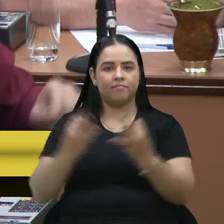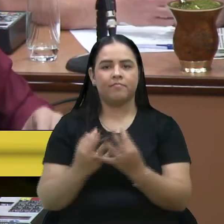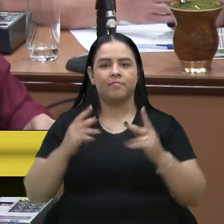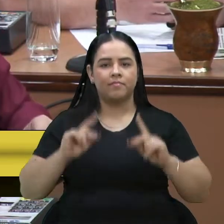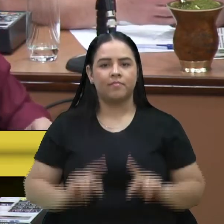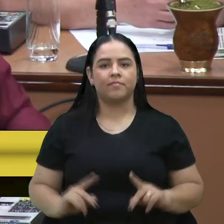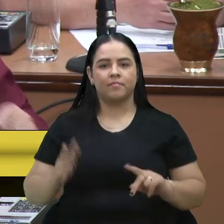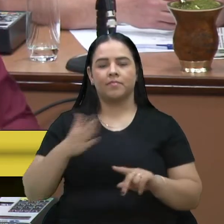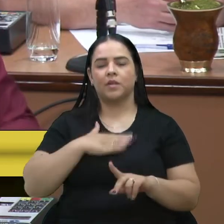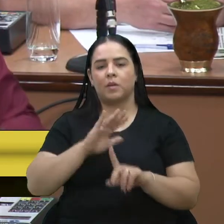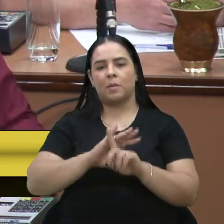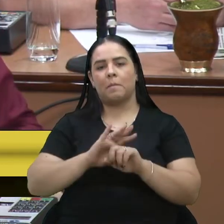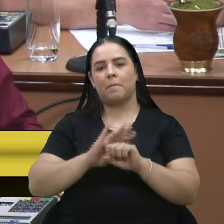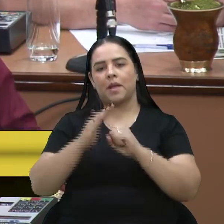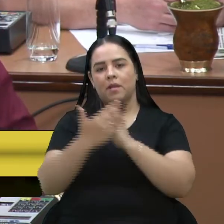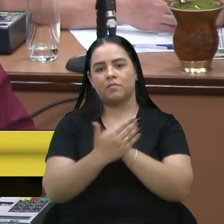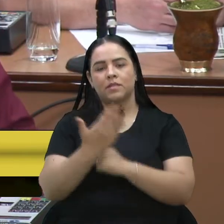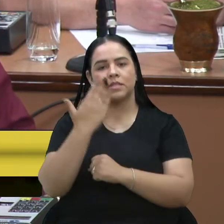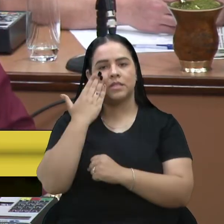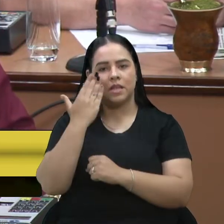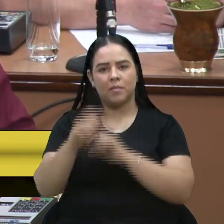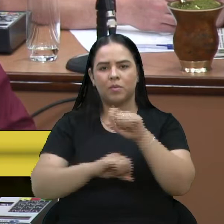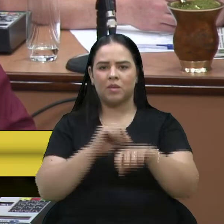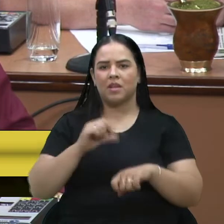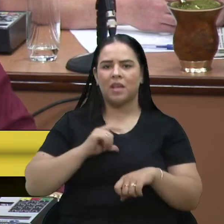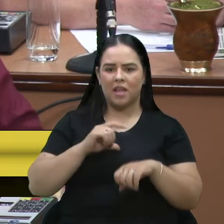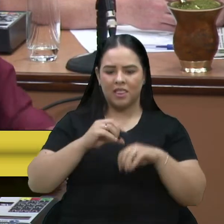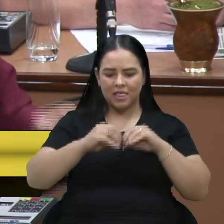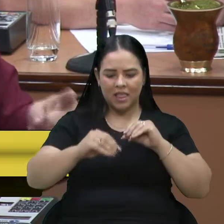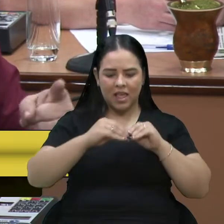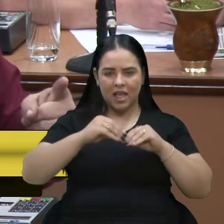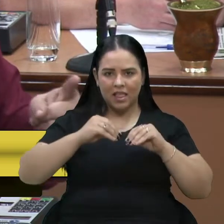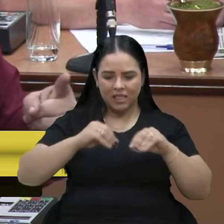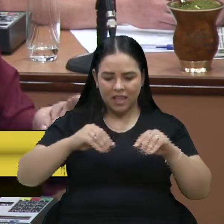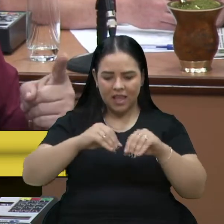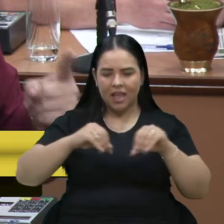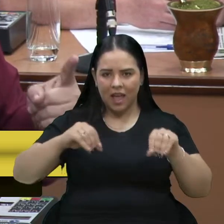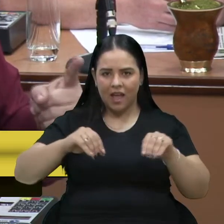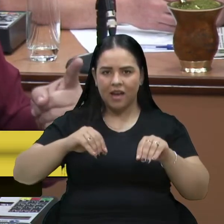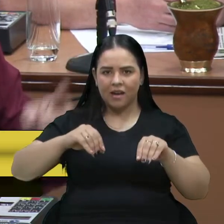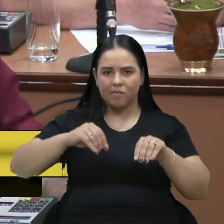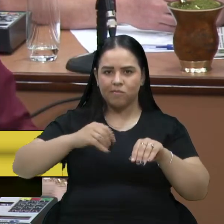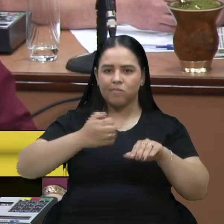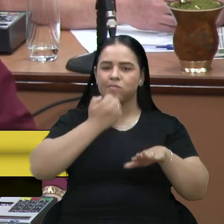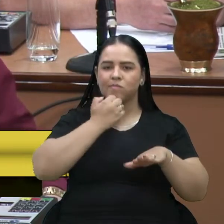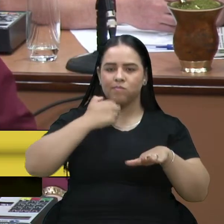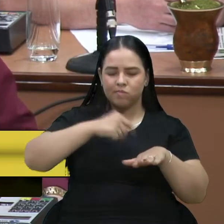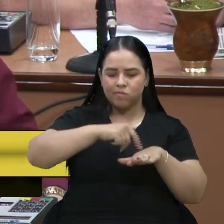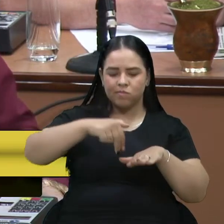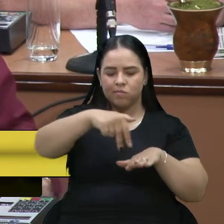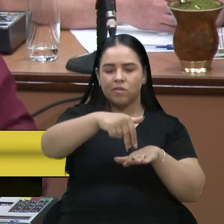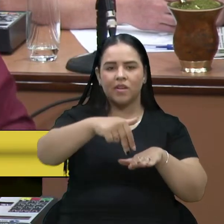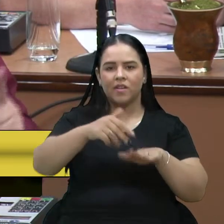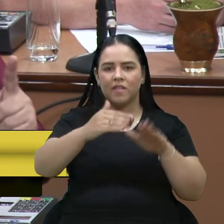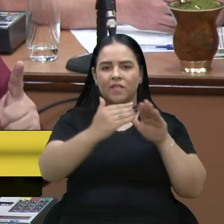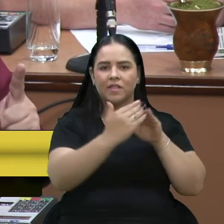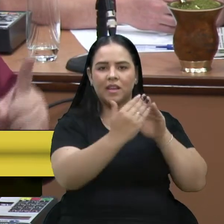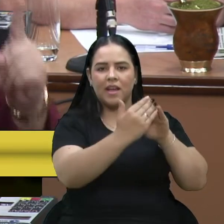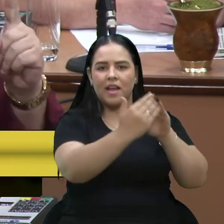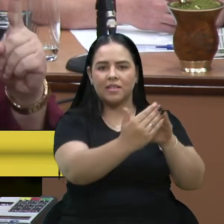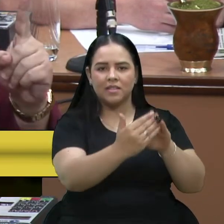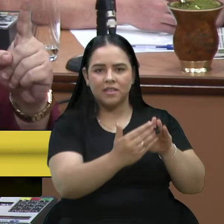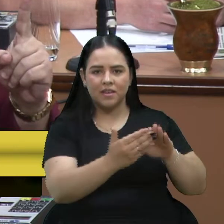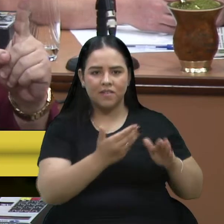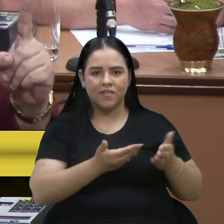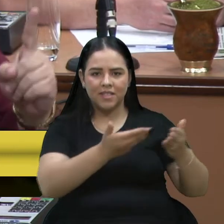meu bairro e eu sei o que é pisar no bairro para estar aqui. Eu sei o que é visitar casa a casa para estar aqui. E nada vai me manchar